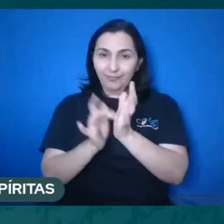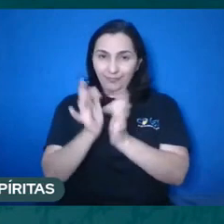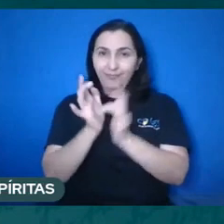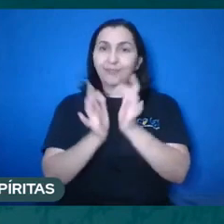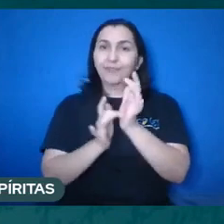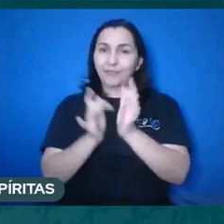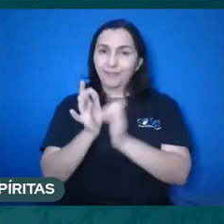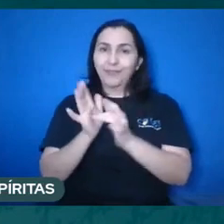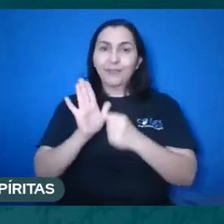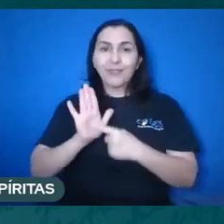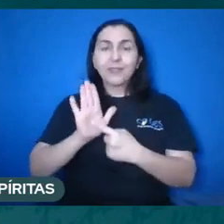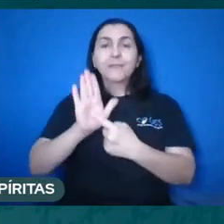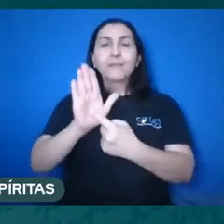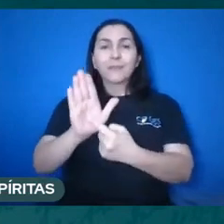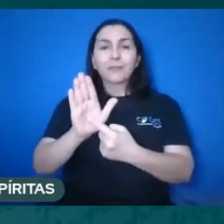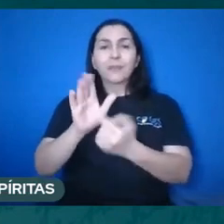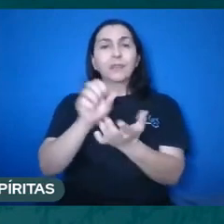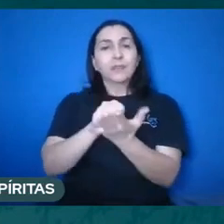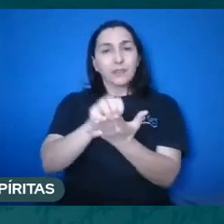caminho.